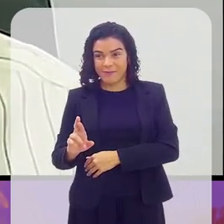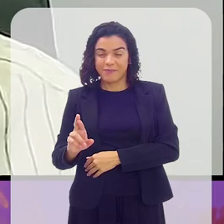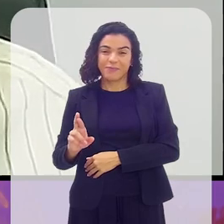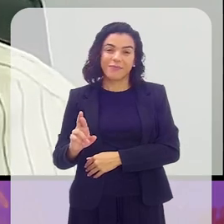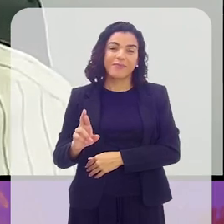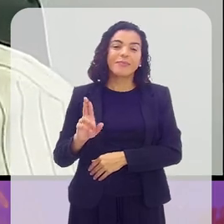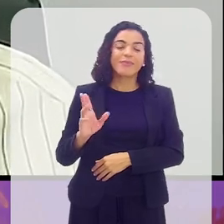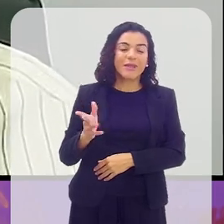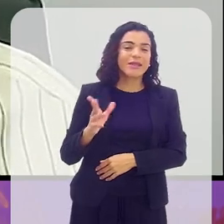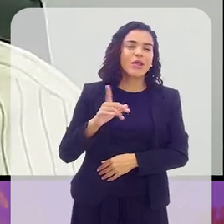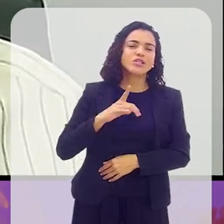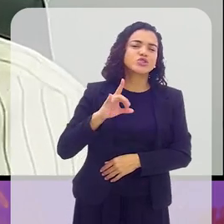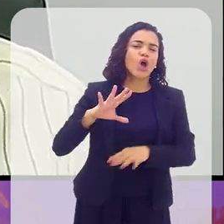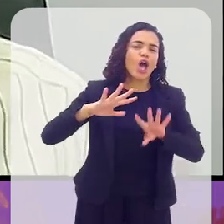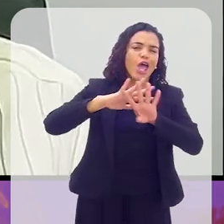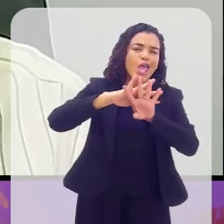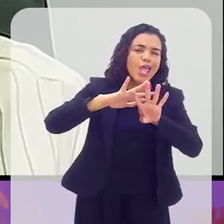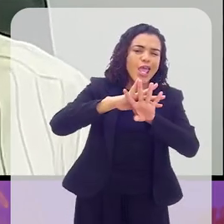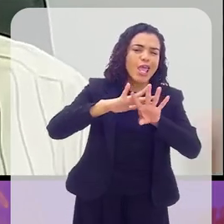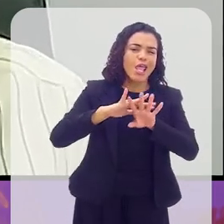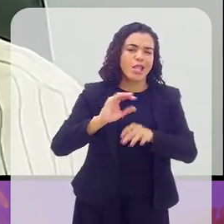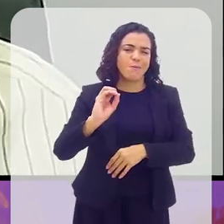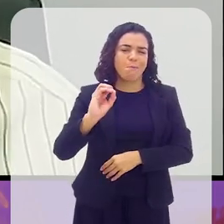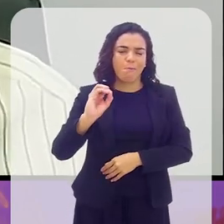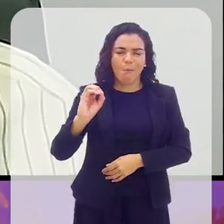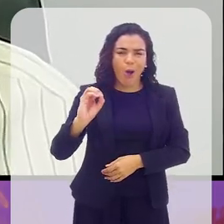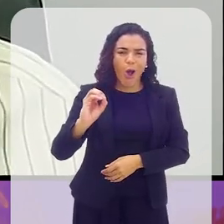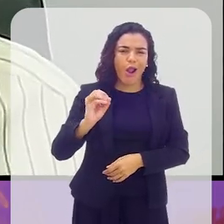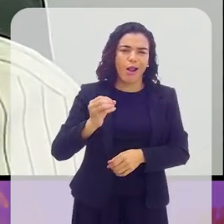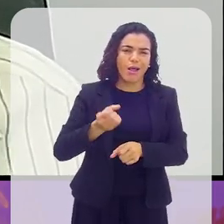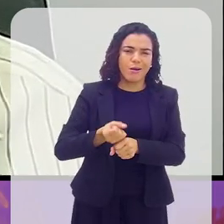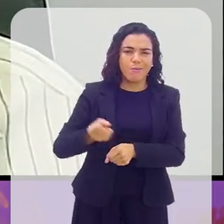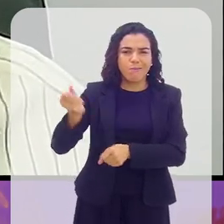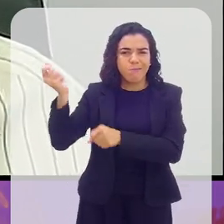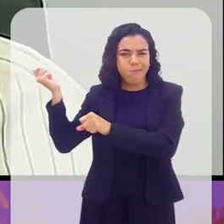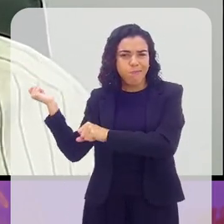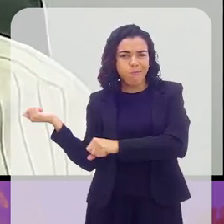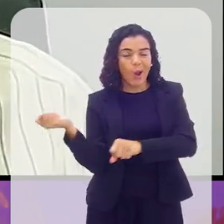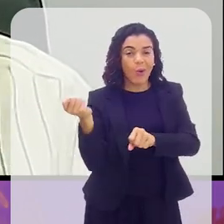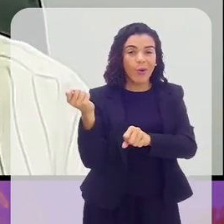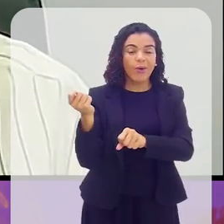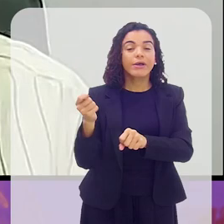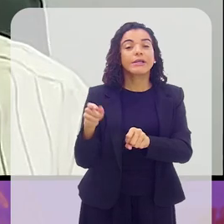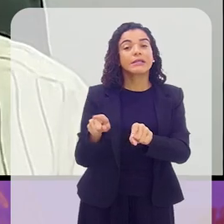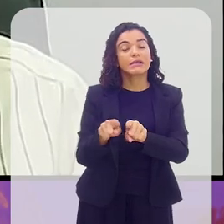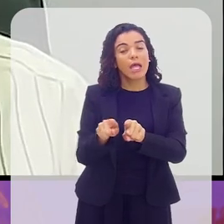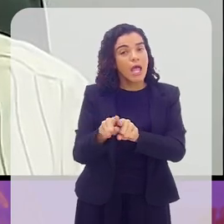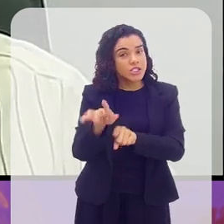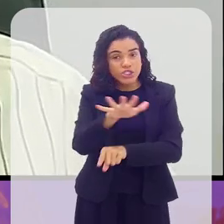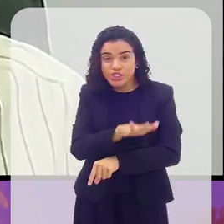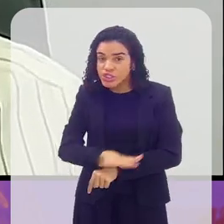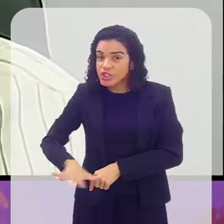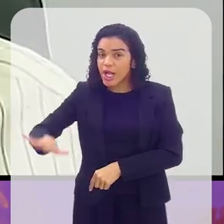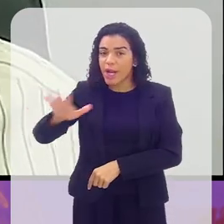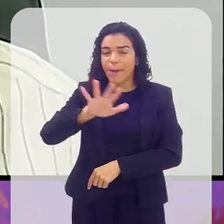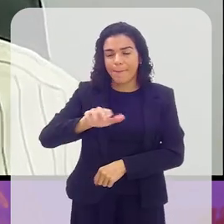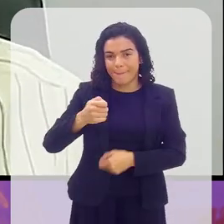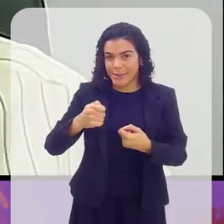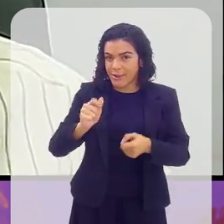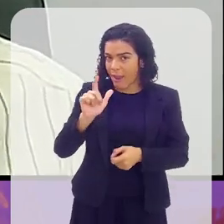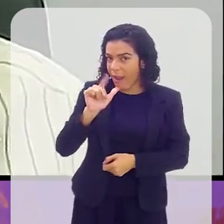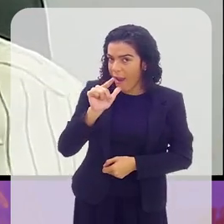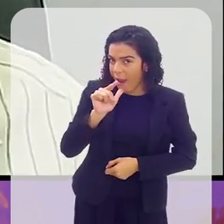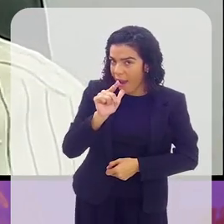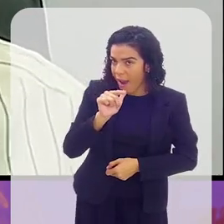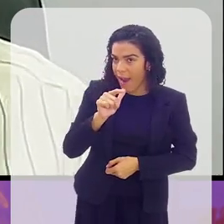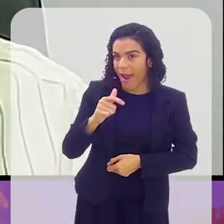mas não é só infraestrutura de redes, bolas, para isso. É infraestrutura geral, porque